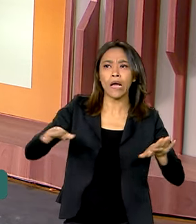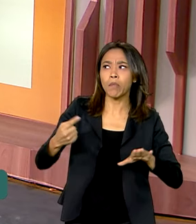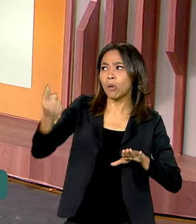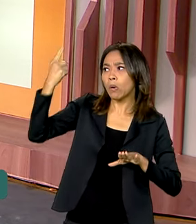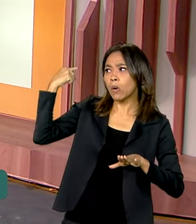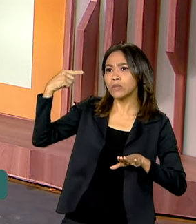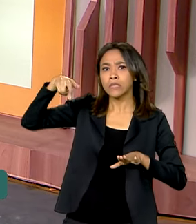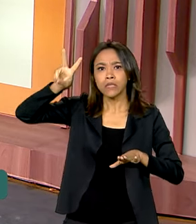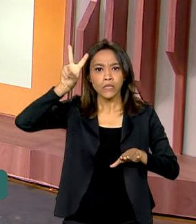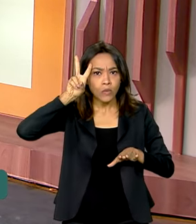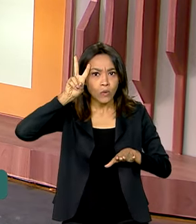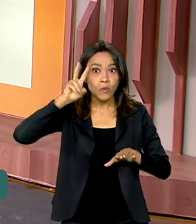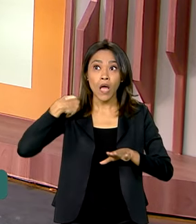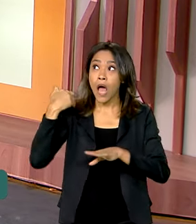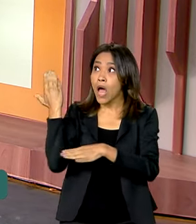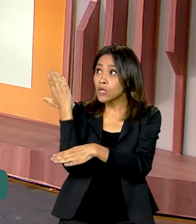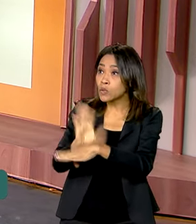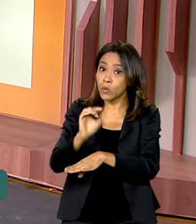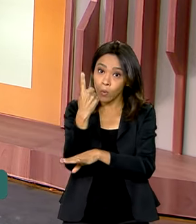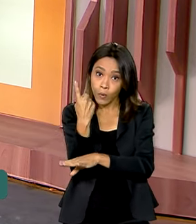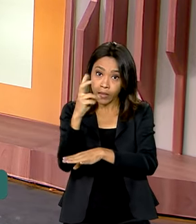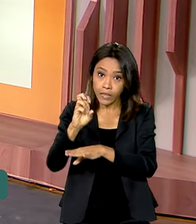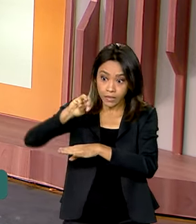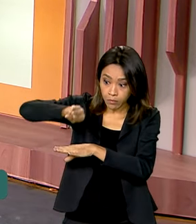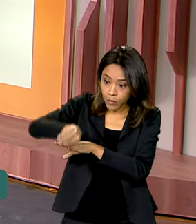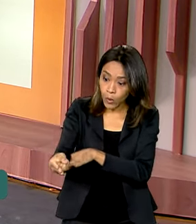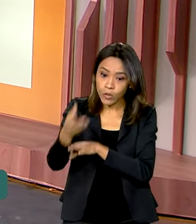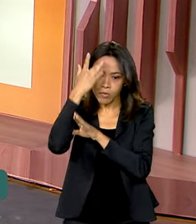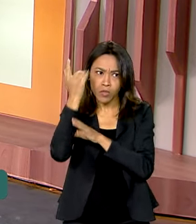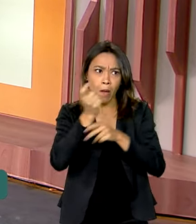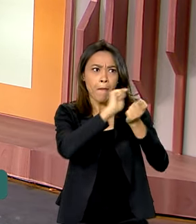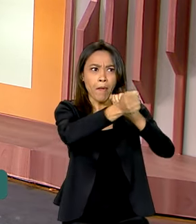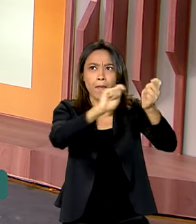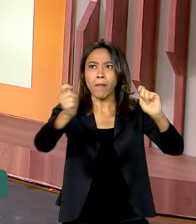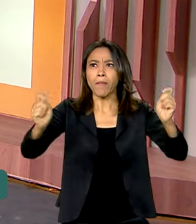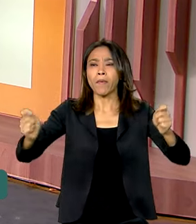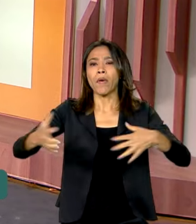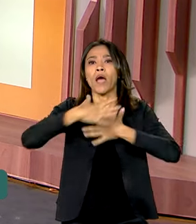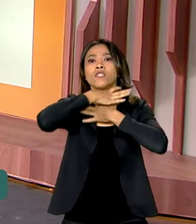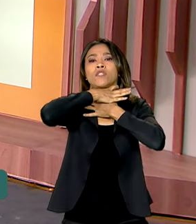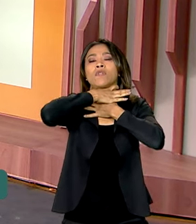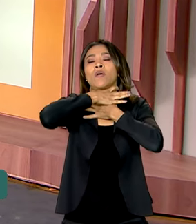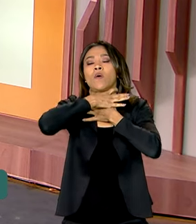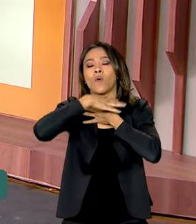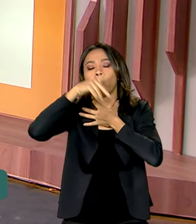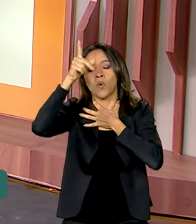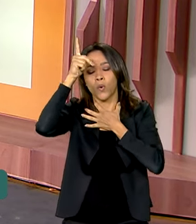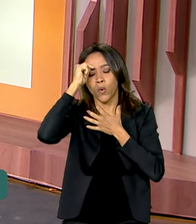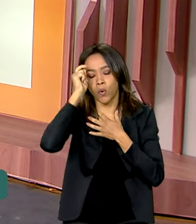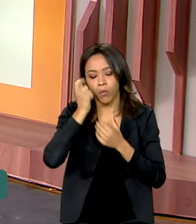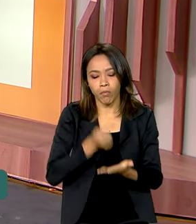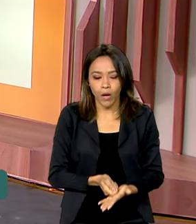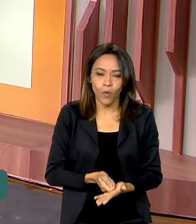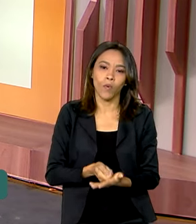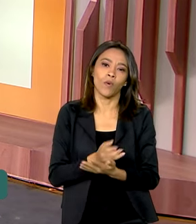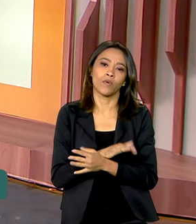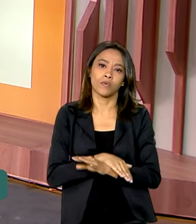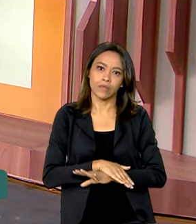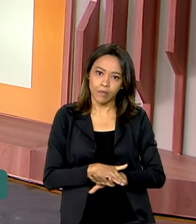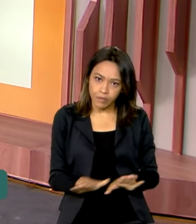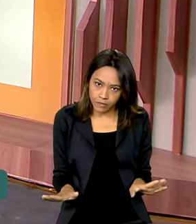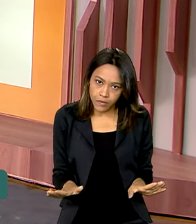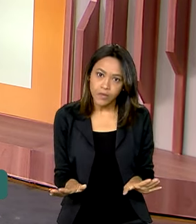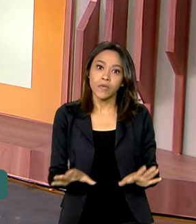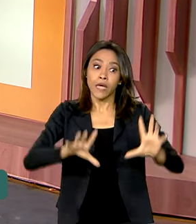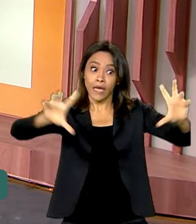15 milhões de brasileiros a quitar as dívidas, reduziu, mais de 15, reduziu a